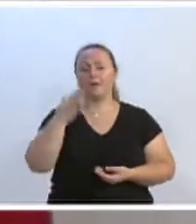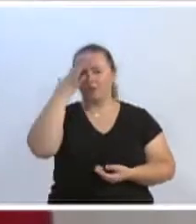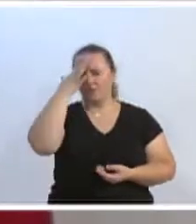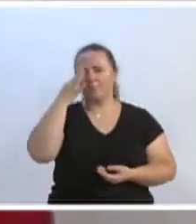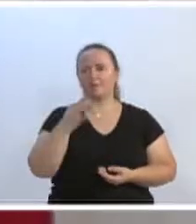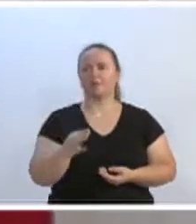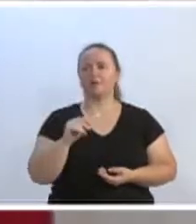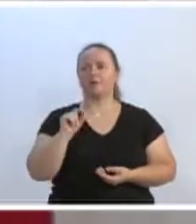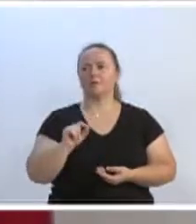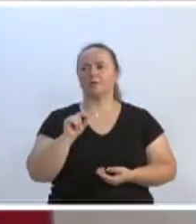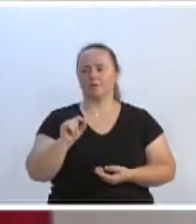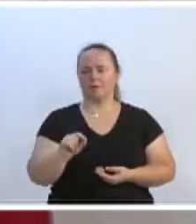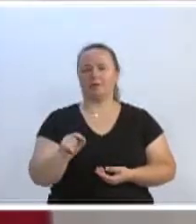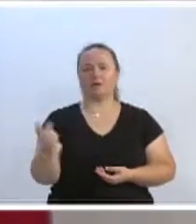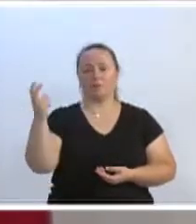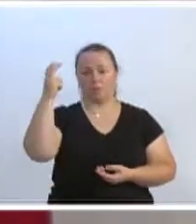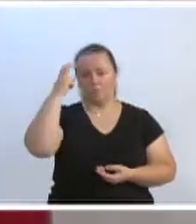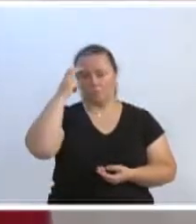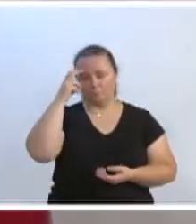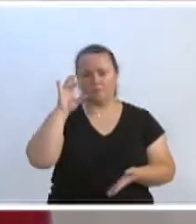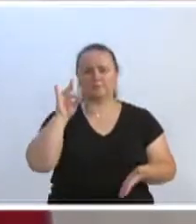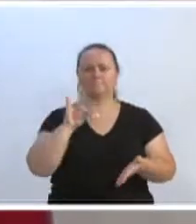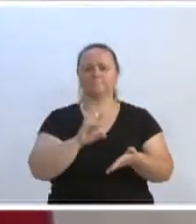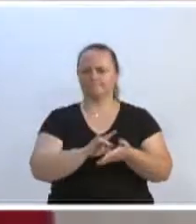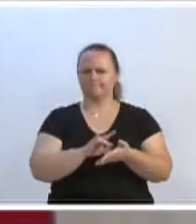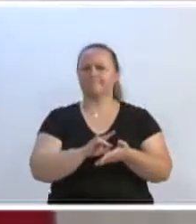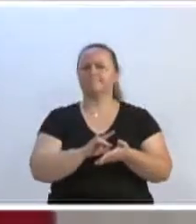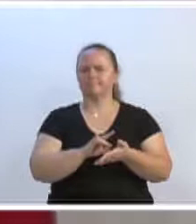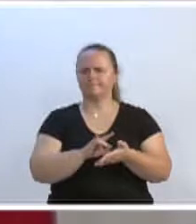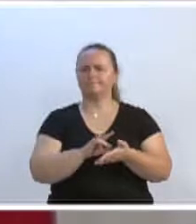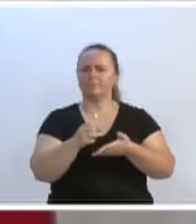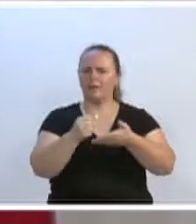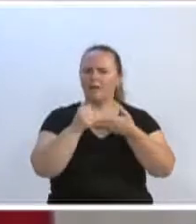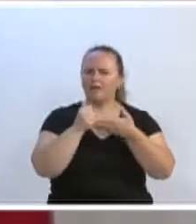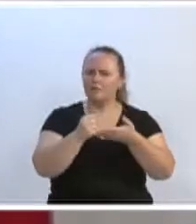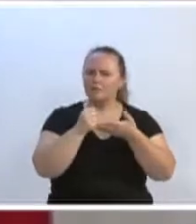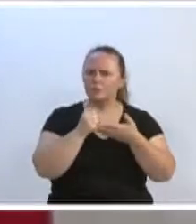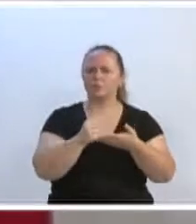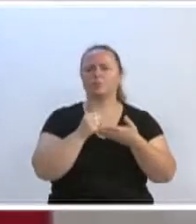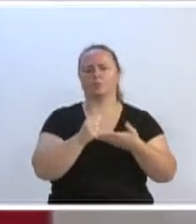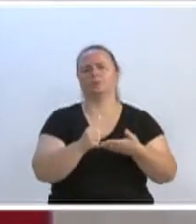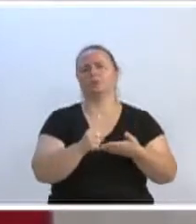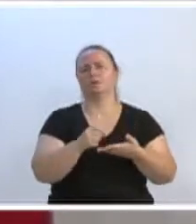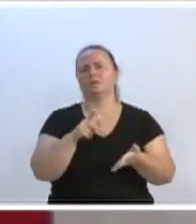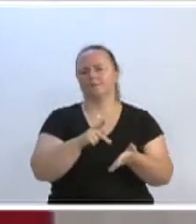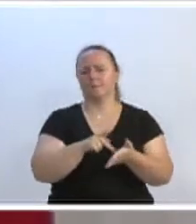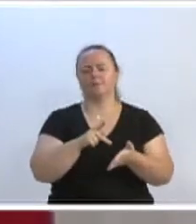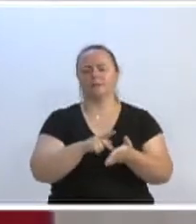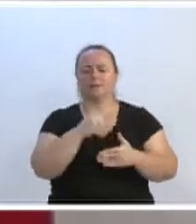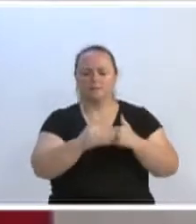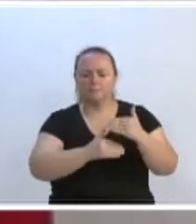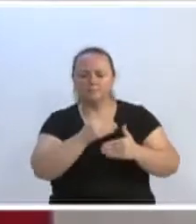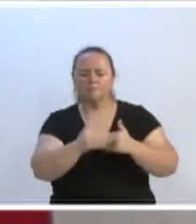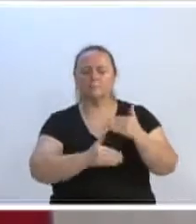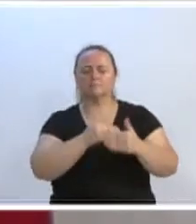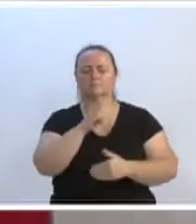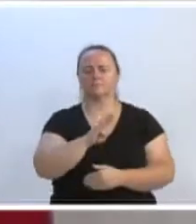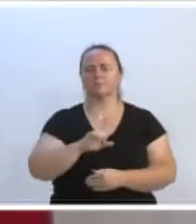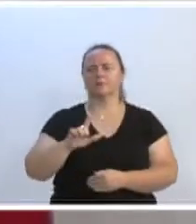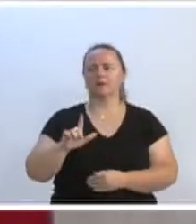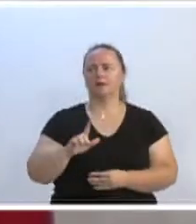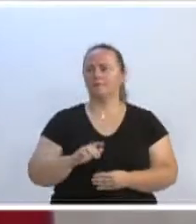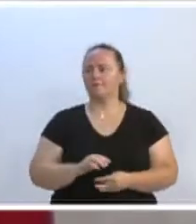importantes da vida humana e que tem colaborado significativamente para o desenvolvimento da nossa cidade.